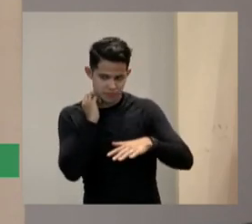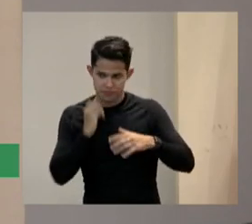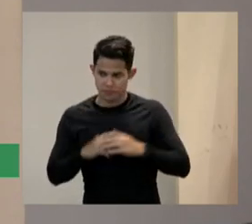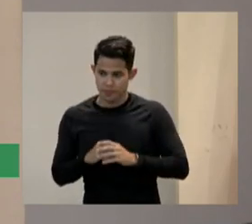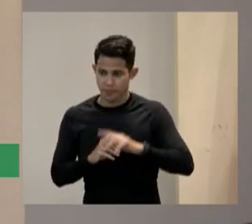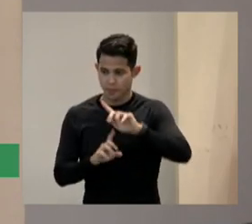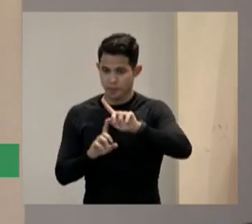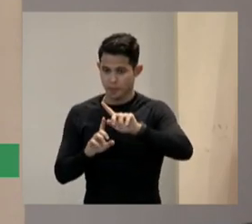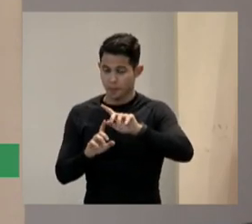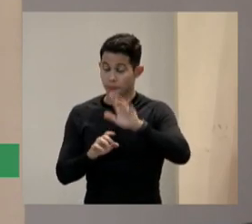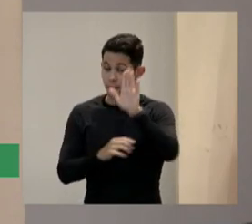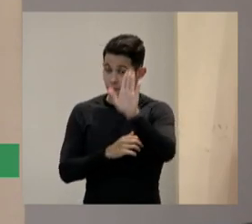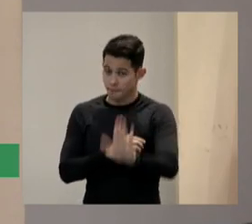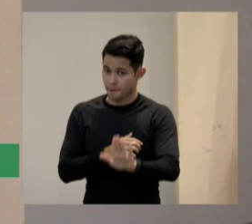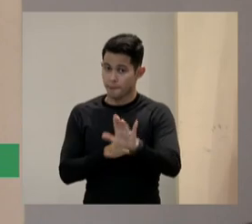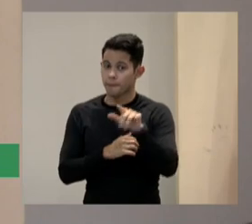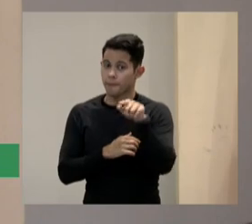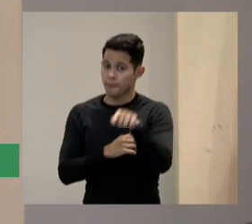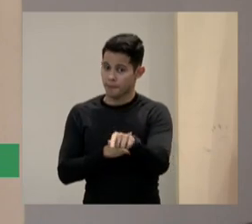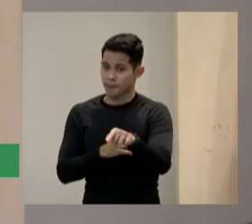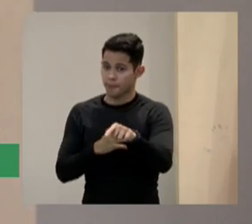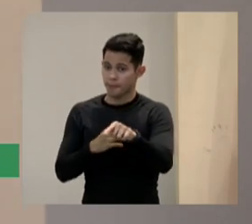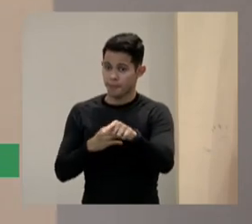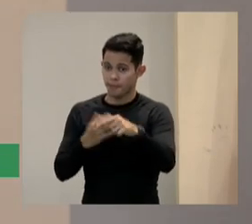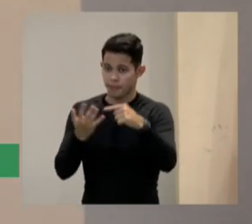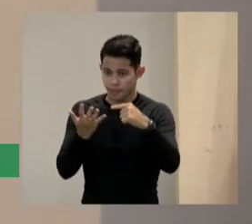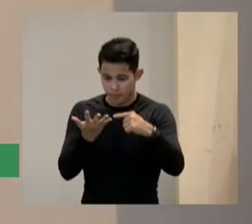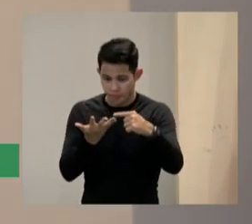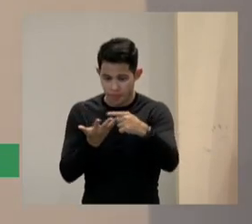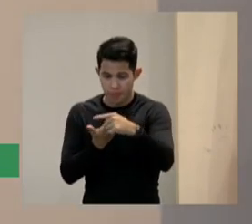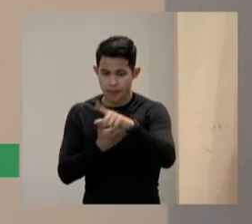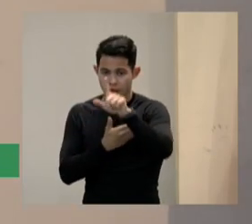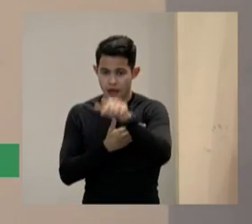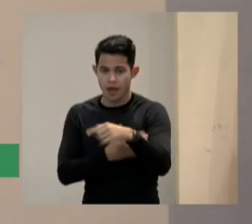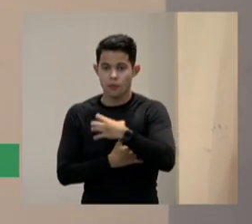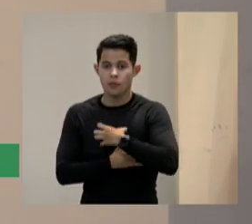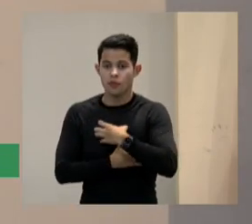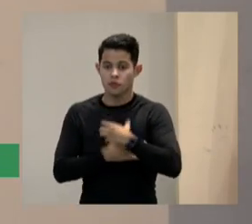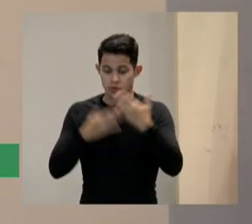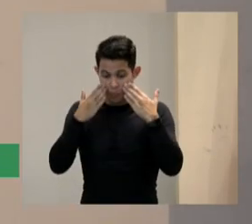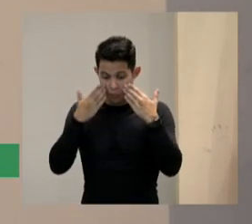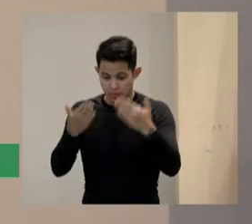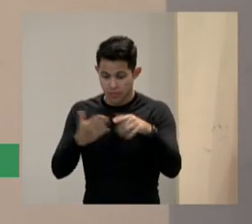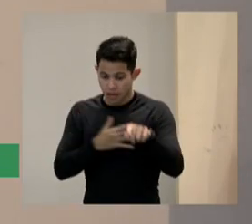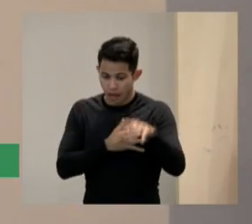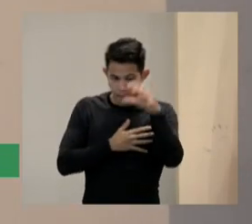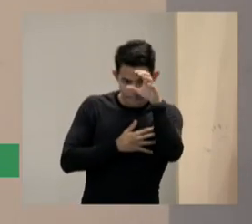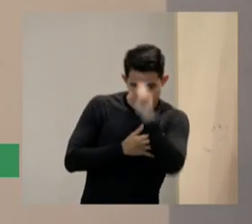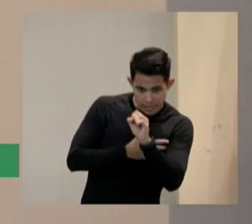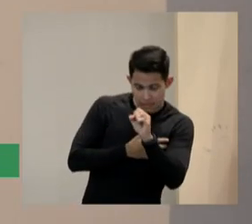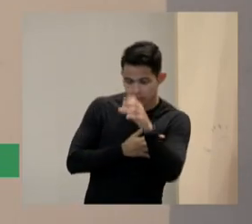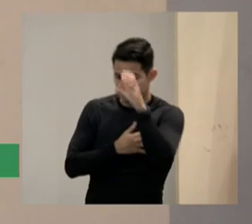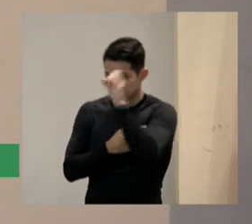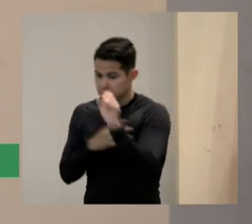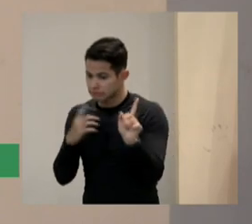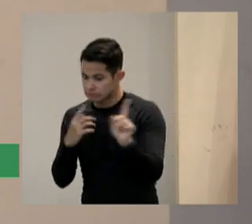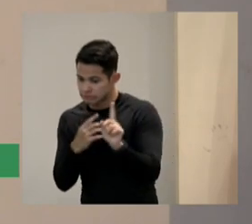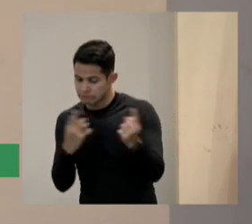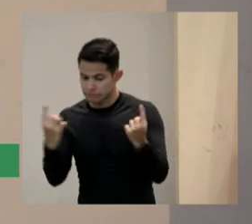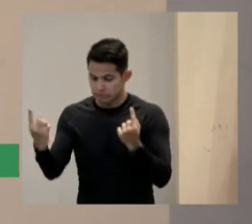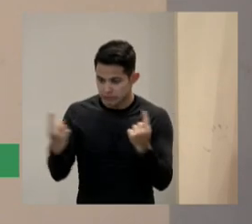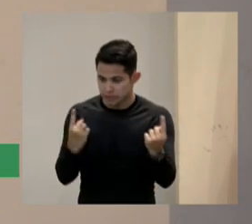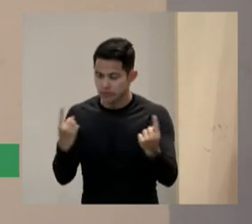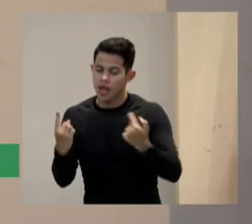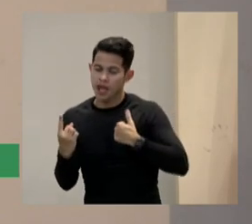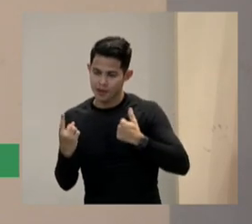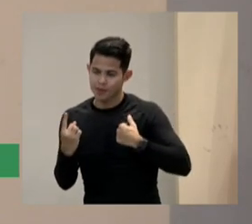mais que isso seja o elemento de demonstrar o que ele aprendeu ou não aprendeu sobre isso temos que refletir eu tenho que dar diferentes